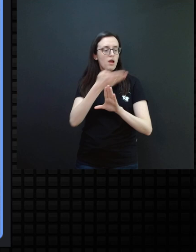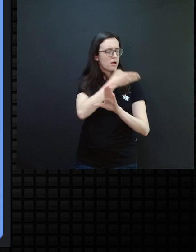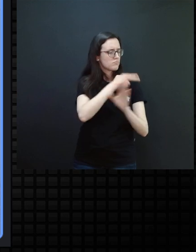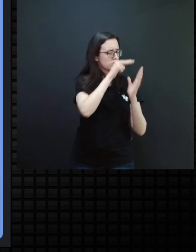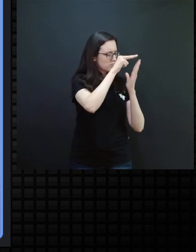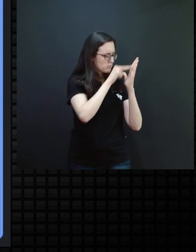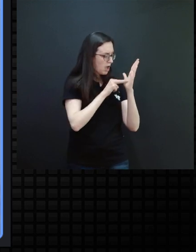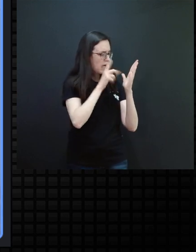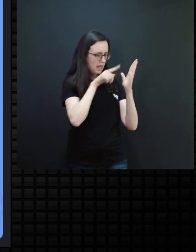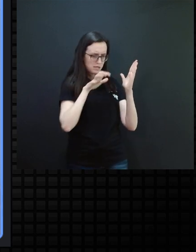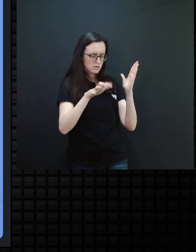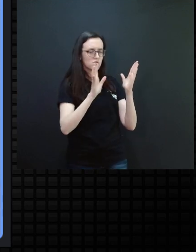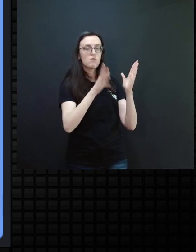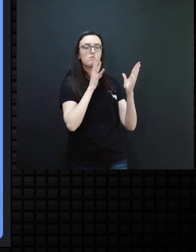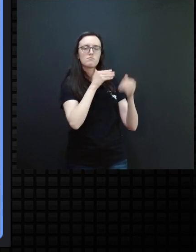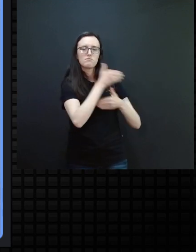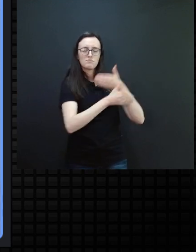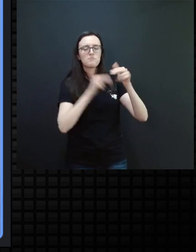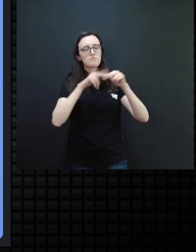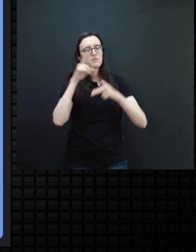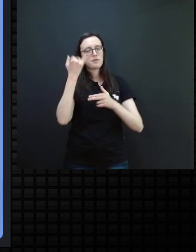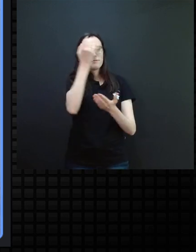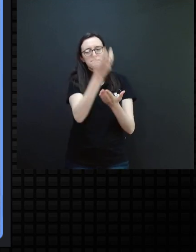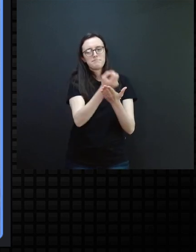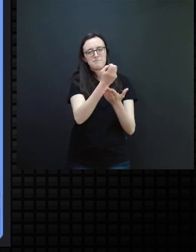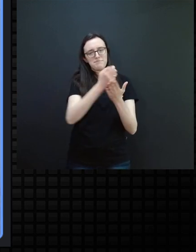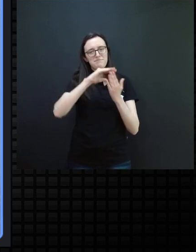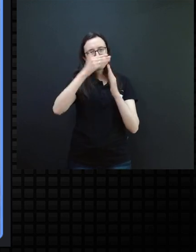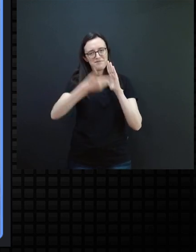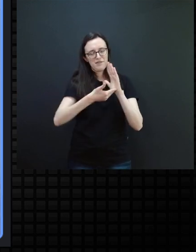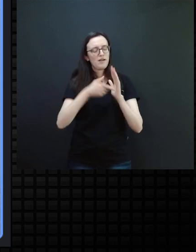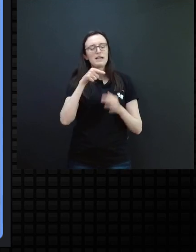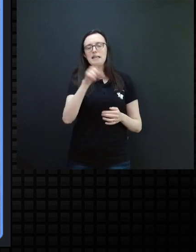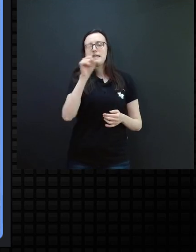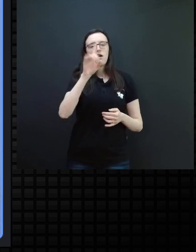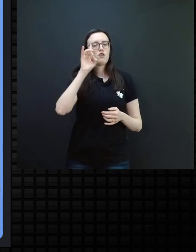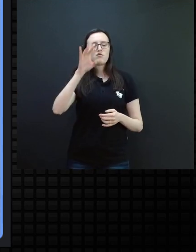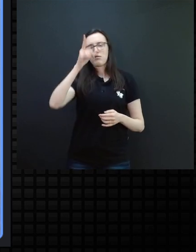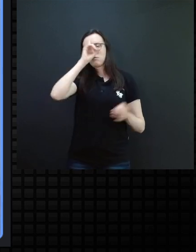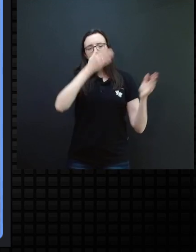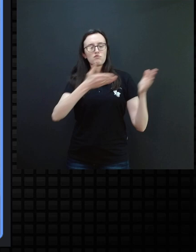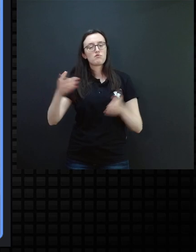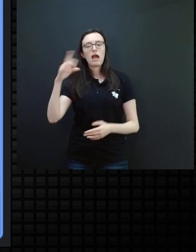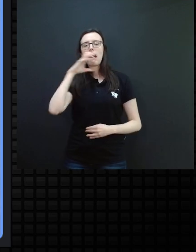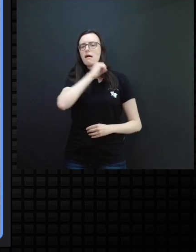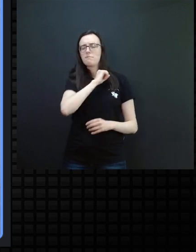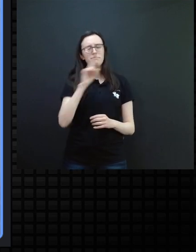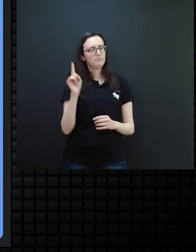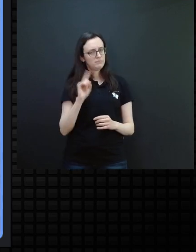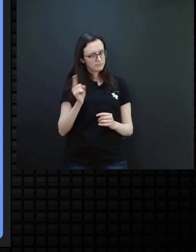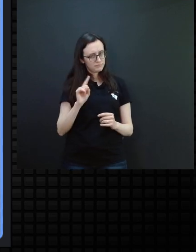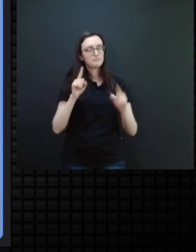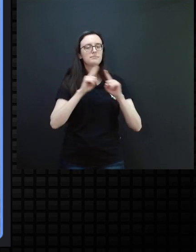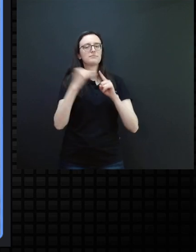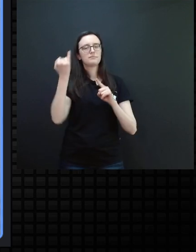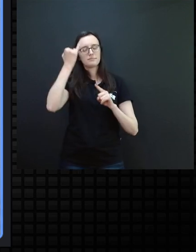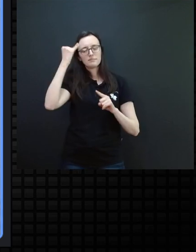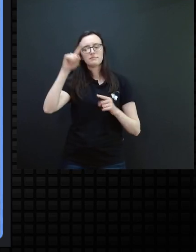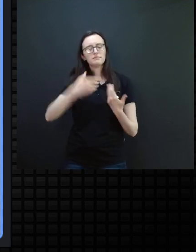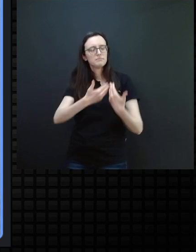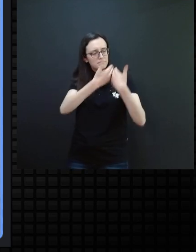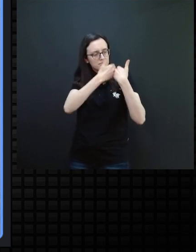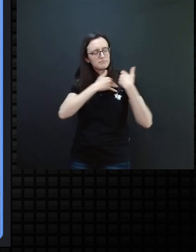realizado isso, por isso que é tão importante não ser só algo rotineiro ou feito rapidamente, mas com bastante